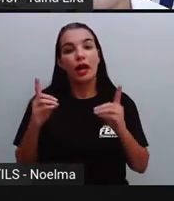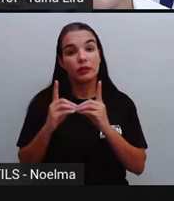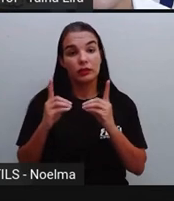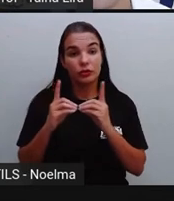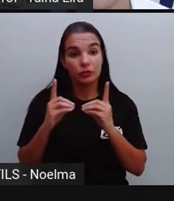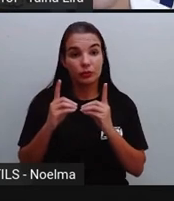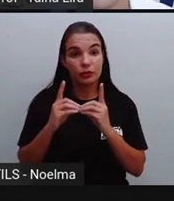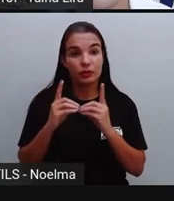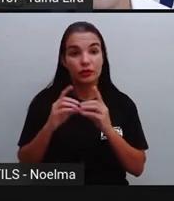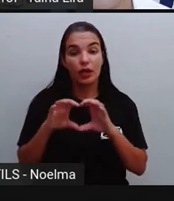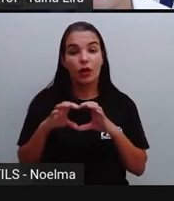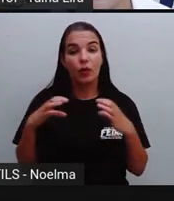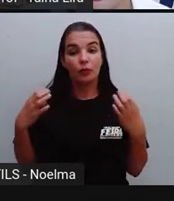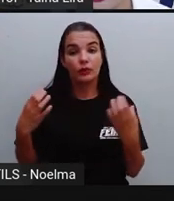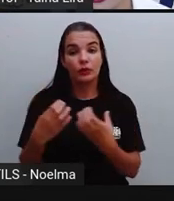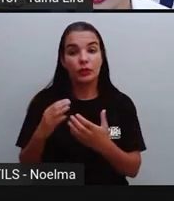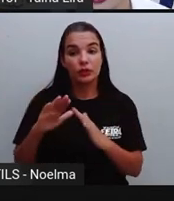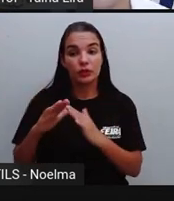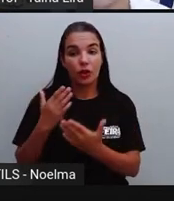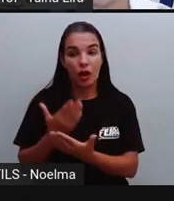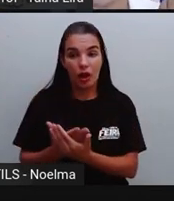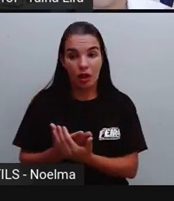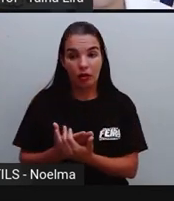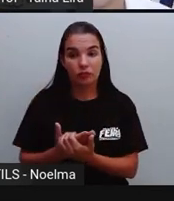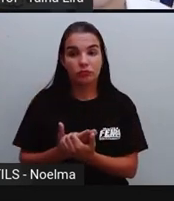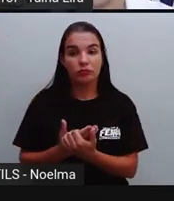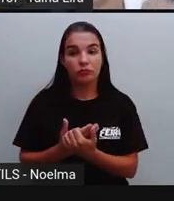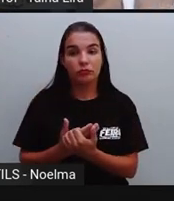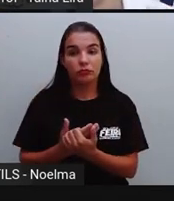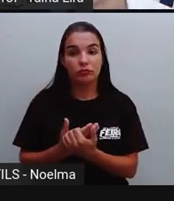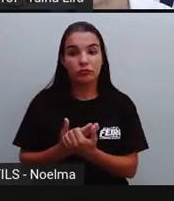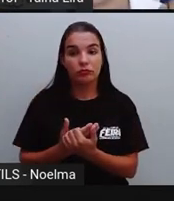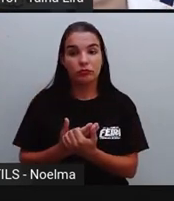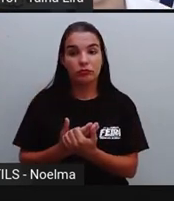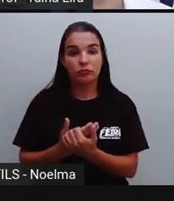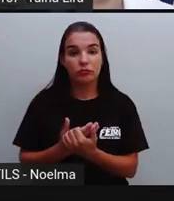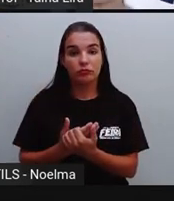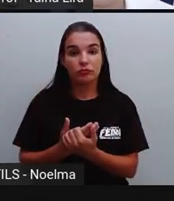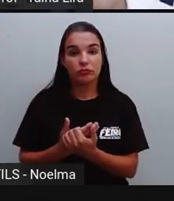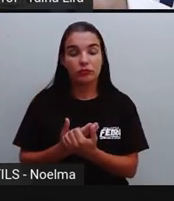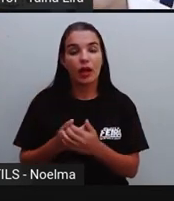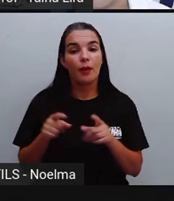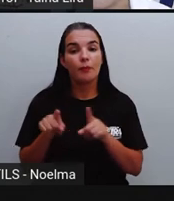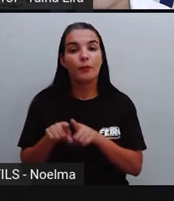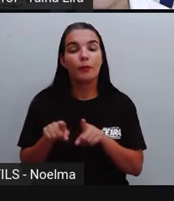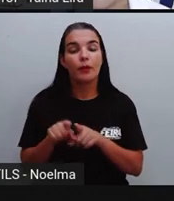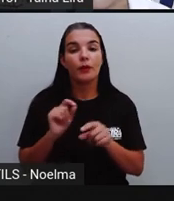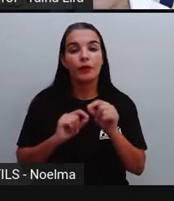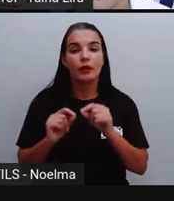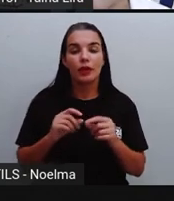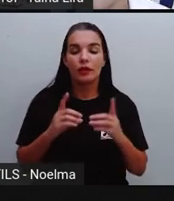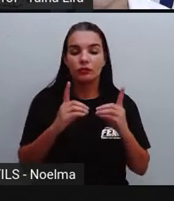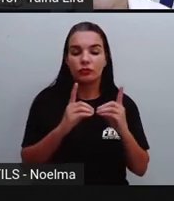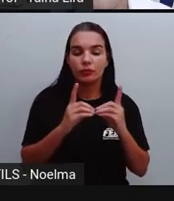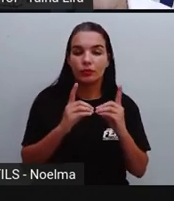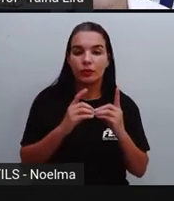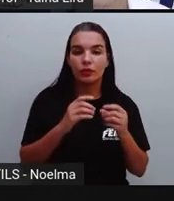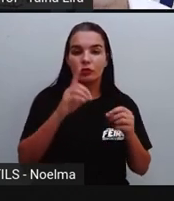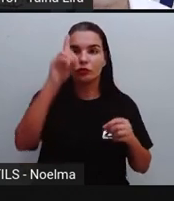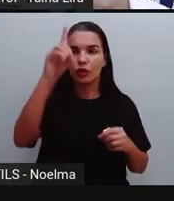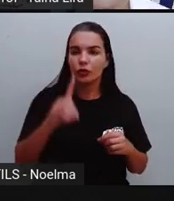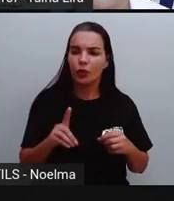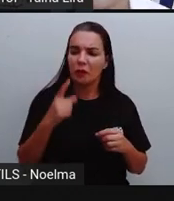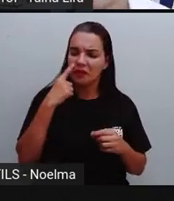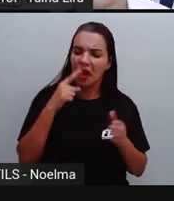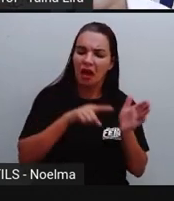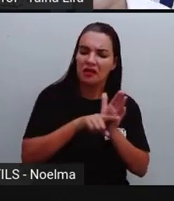aí a comunidade escolar. Às vezes é ele que atende e passa para o diretor, certo? Ele avalia se